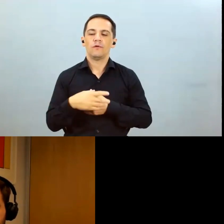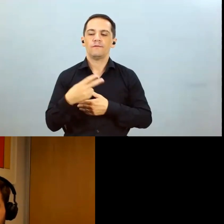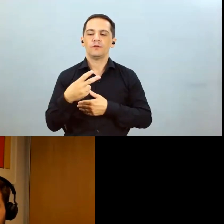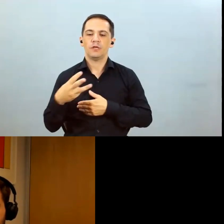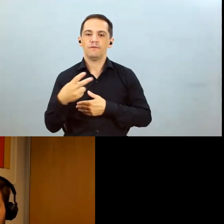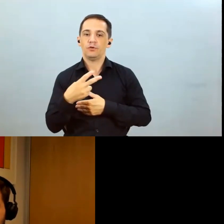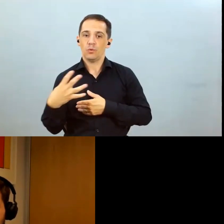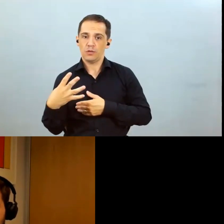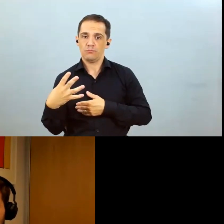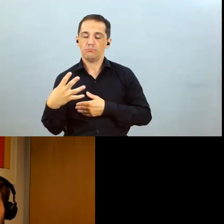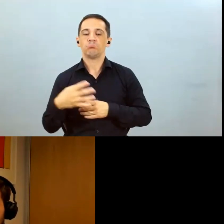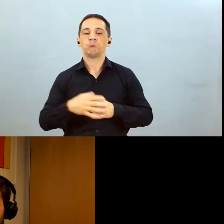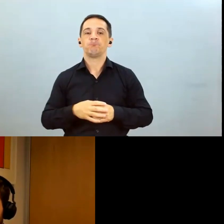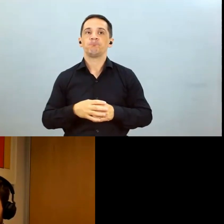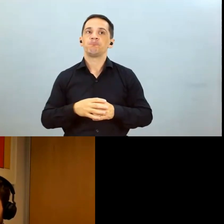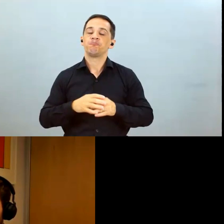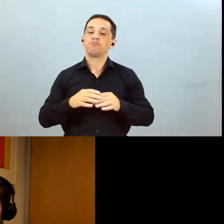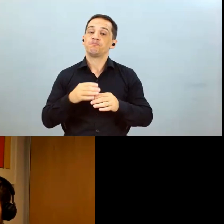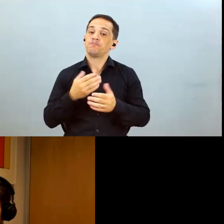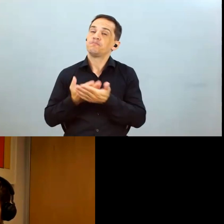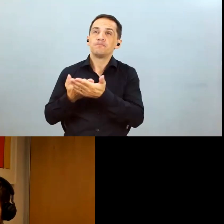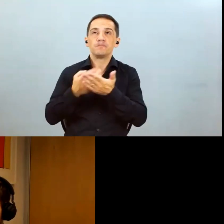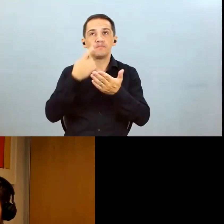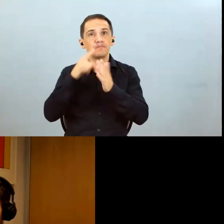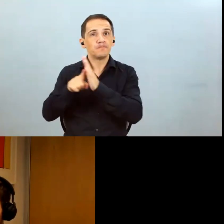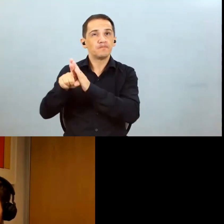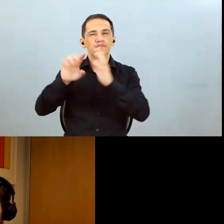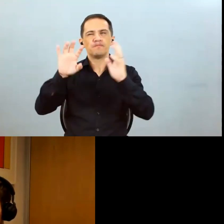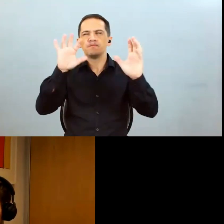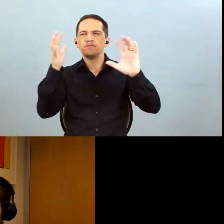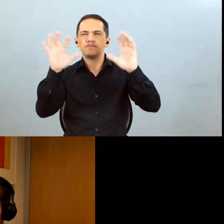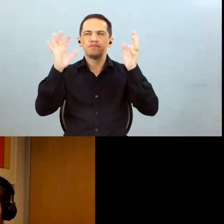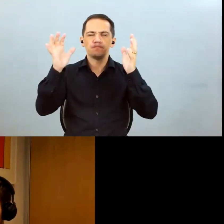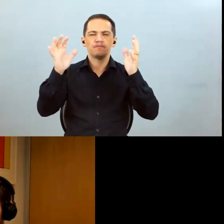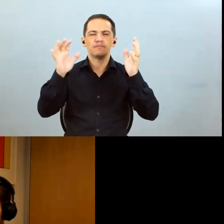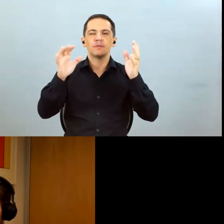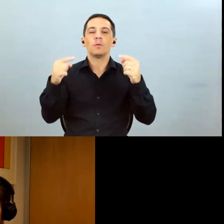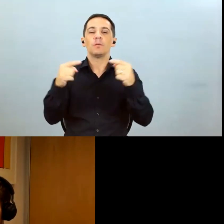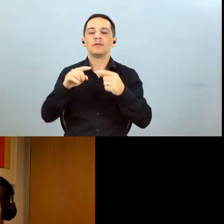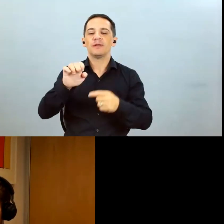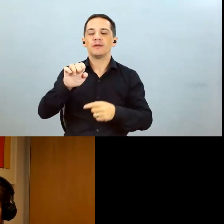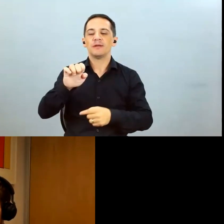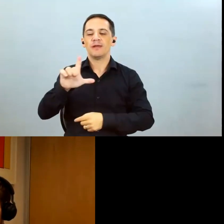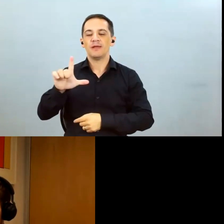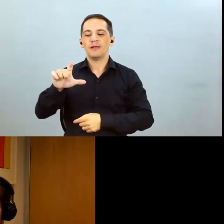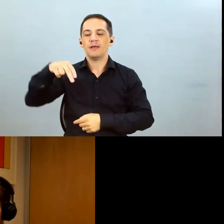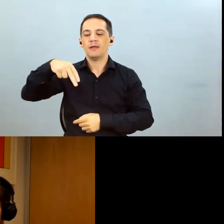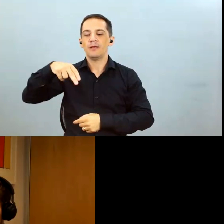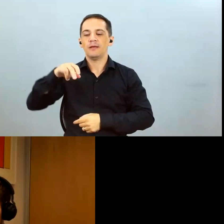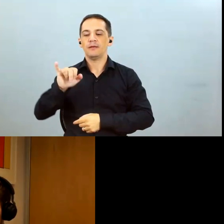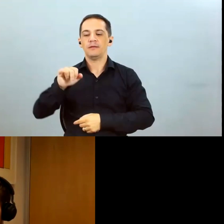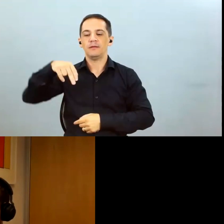considerando o cenário climático atual que é o ano de um e que vai chover bem no sul do Brasil e na Argentina